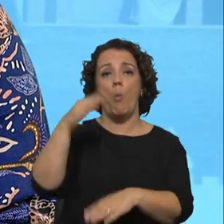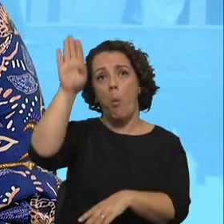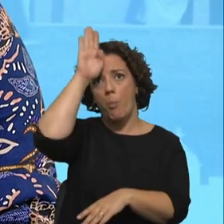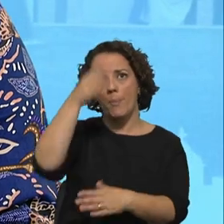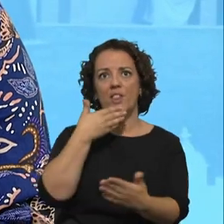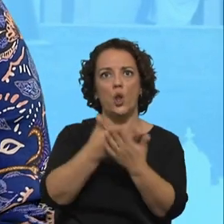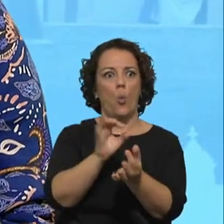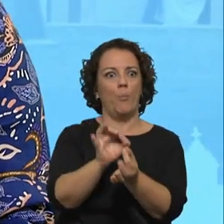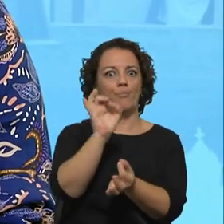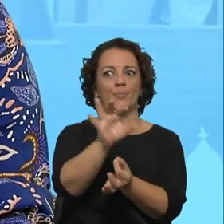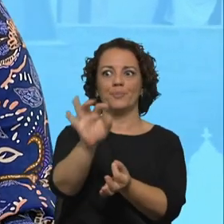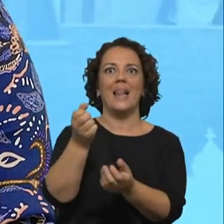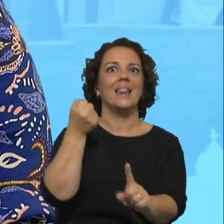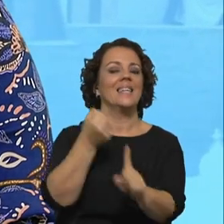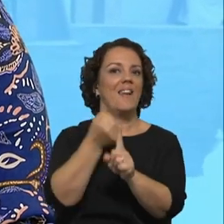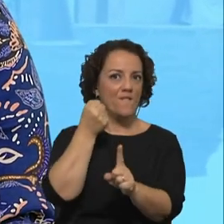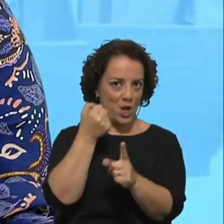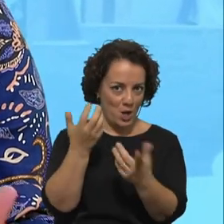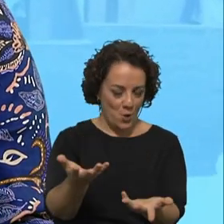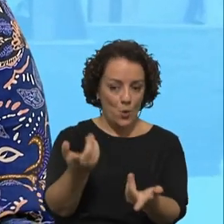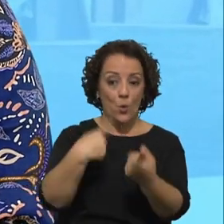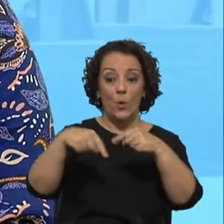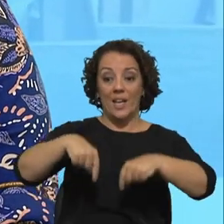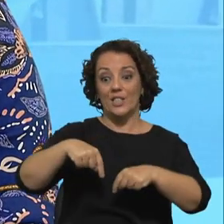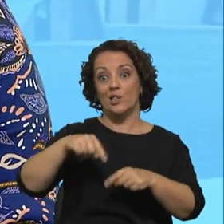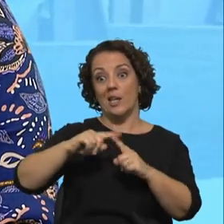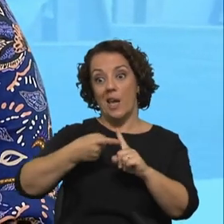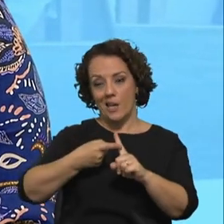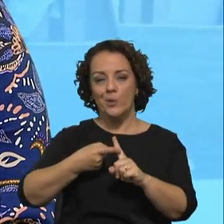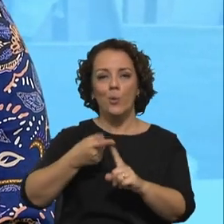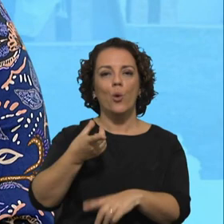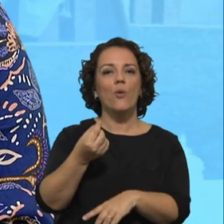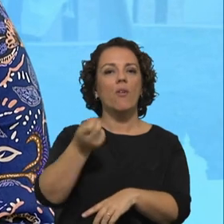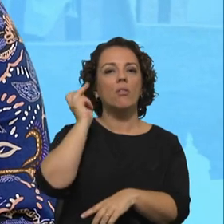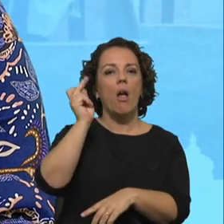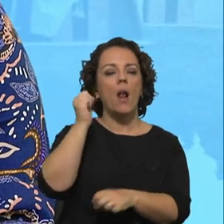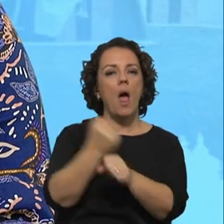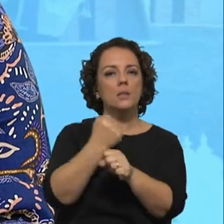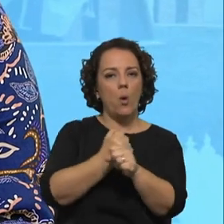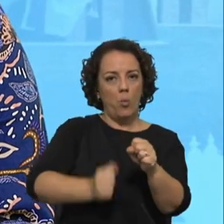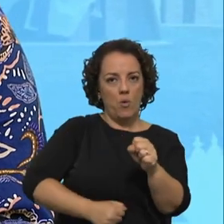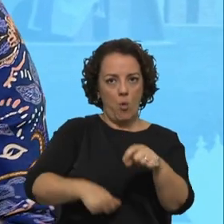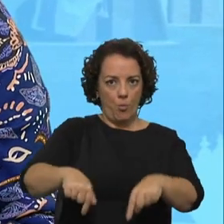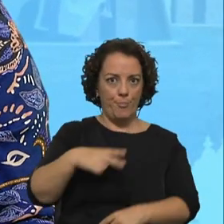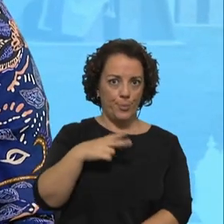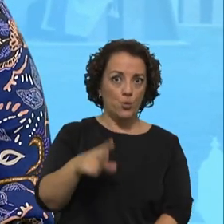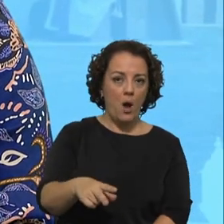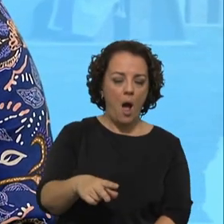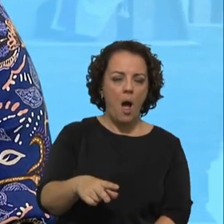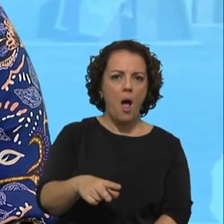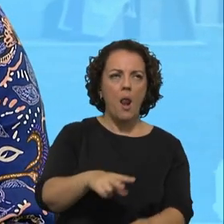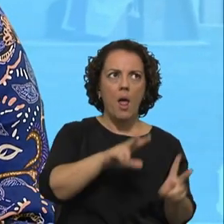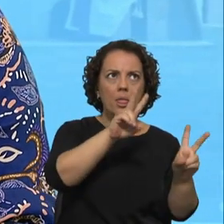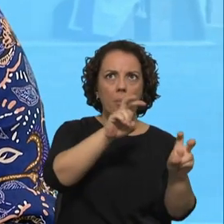e também tendo em conta que estamos a celebrar este ano os 90 anos da Ação Católica em Portugal, faria todo o